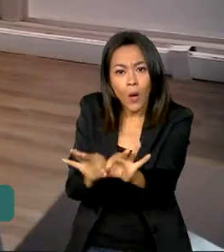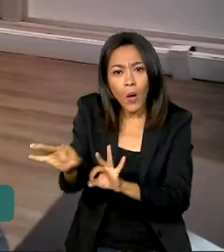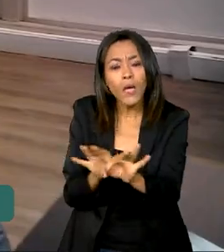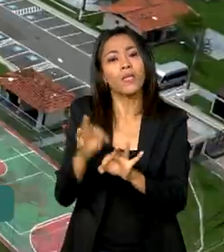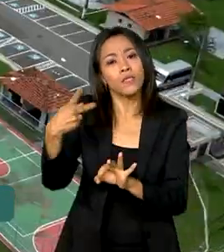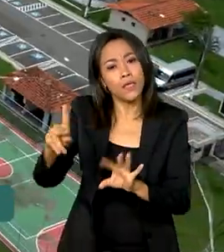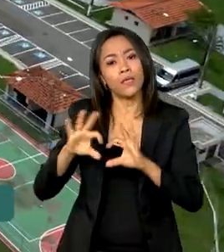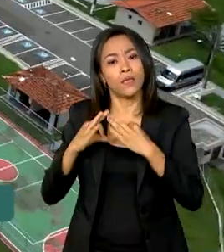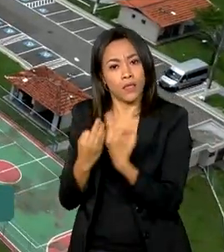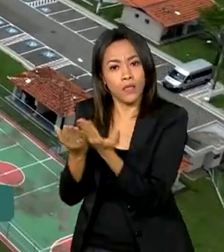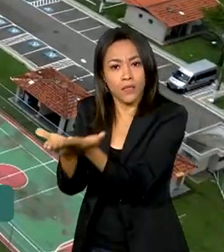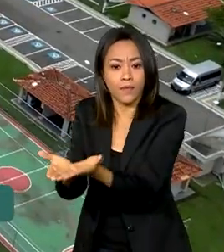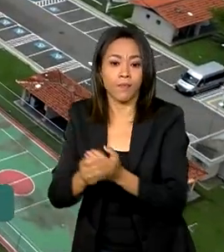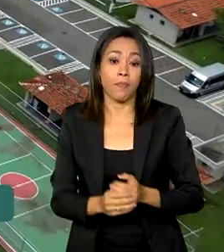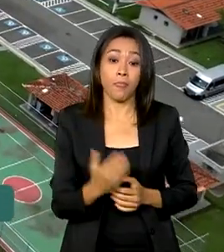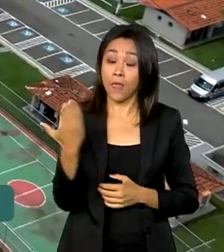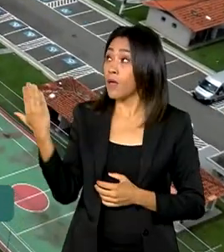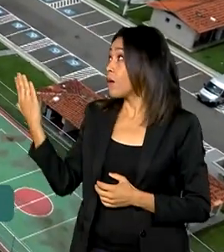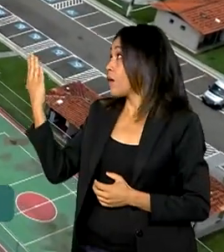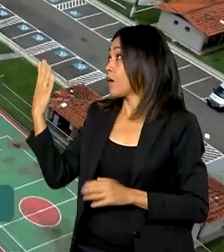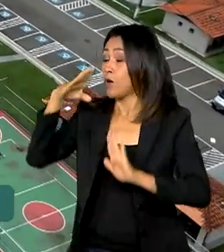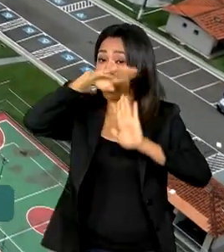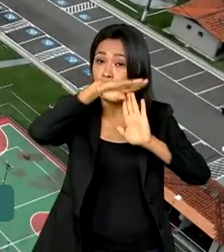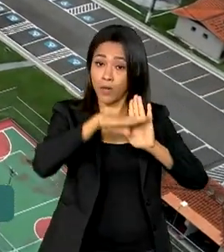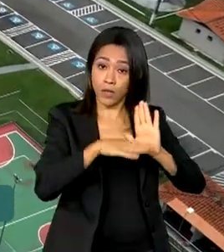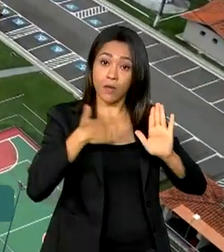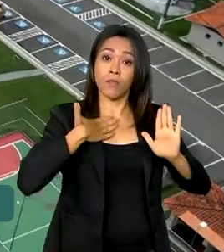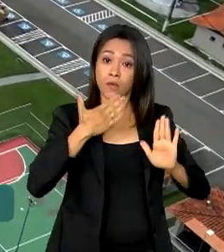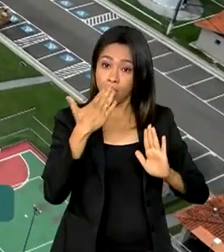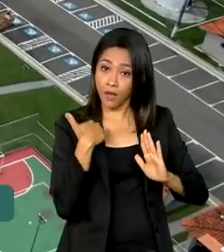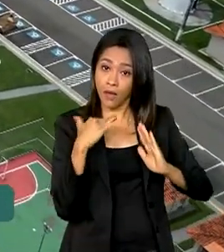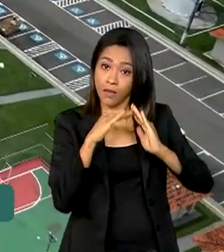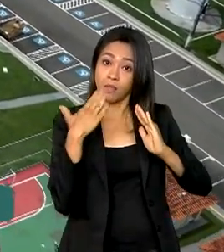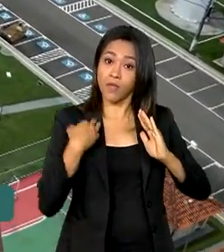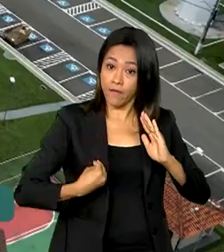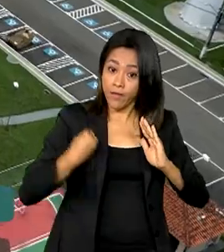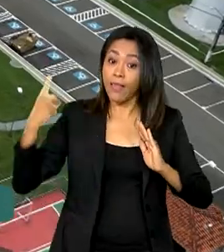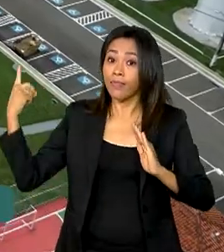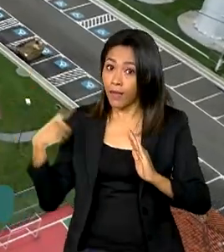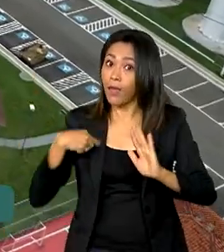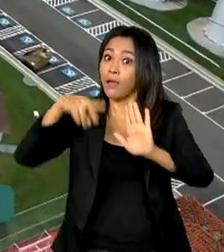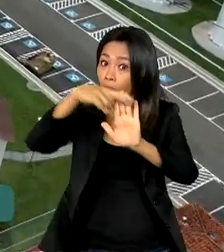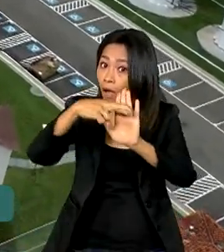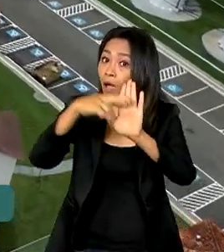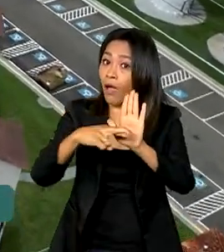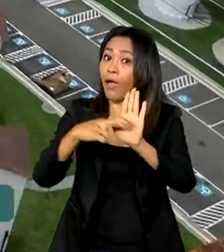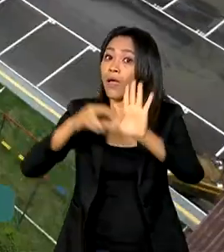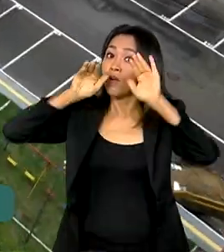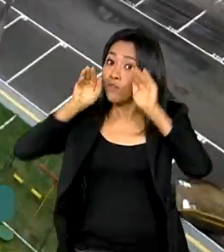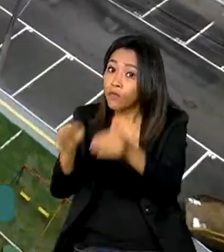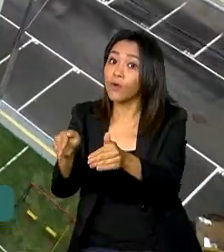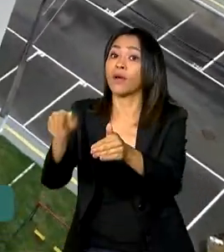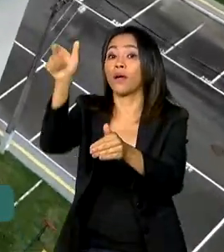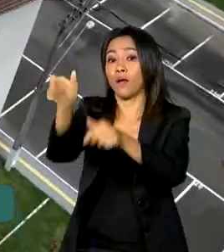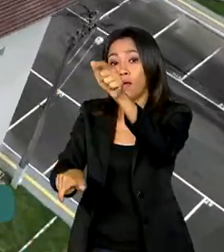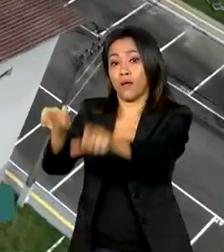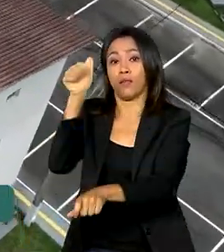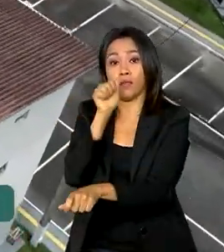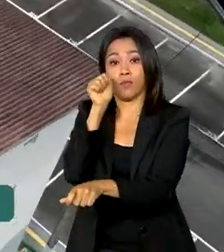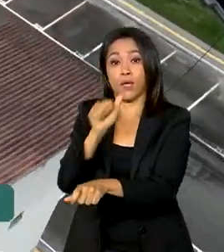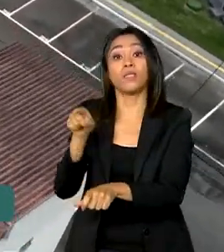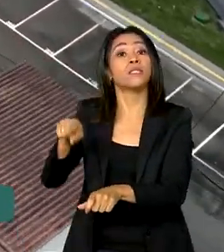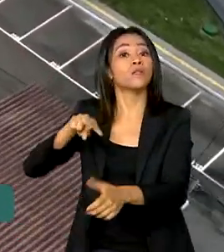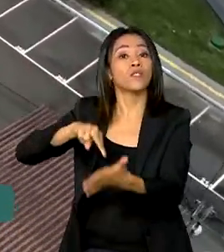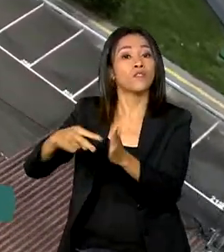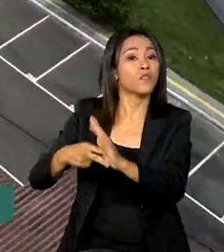forma independente. O programa Minha Casa Minha Vida também tem, entre os critérios de prioridade, as mulheres, o que faz com que